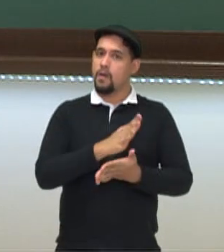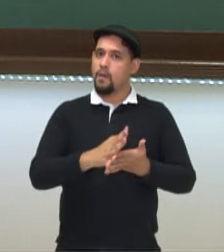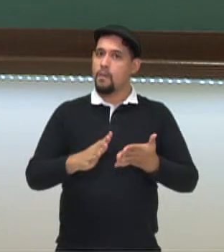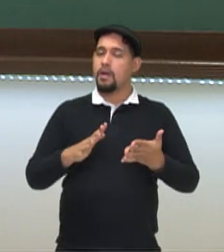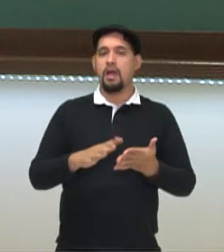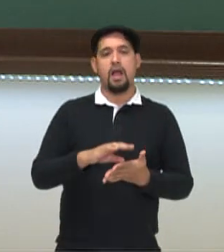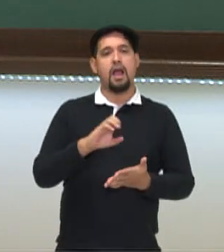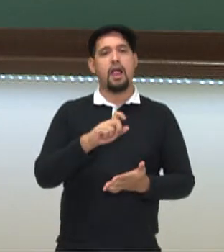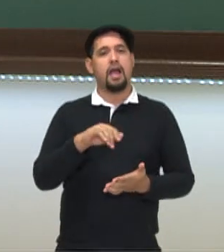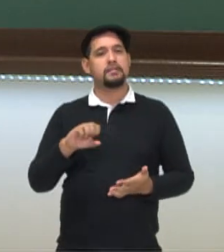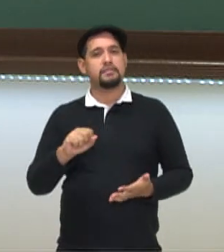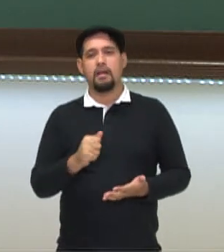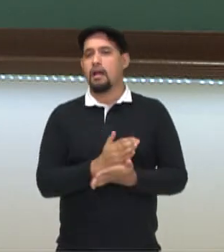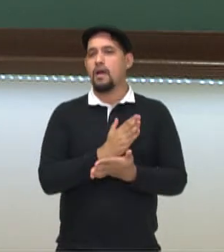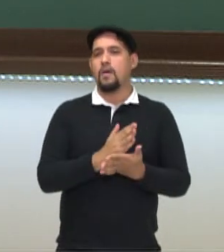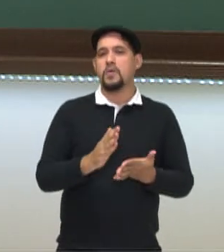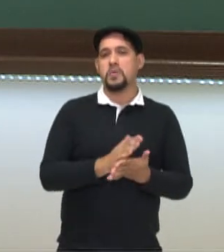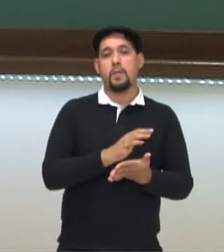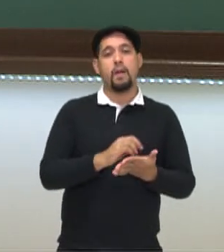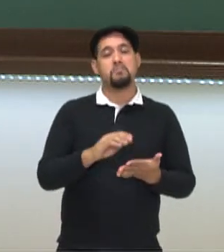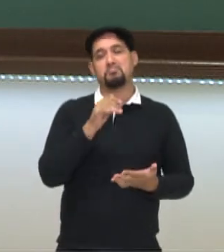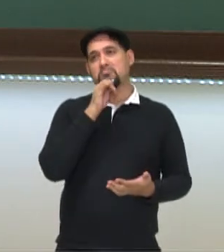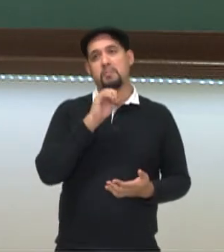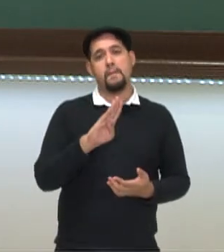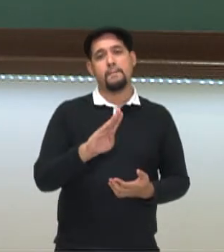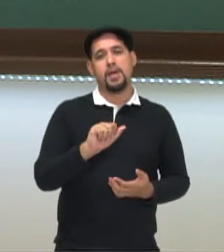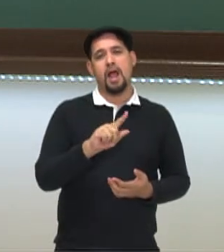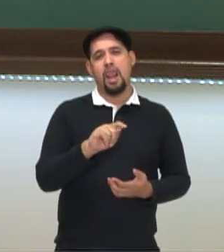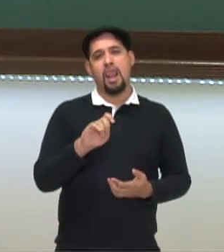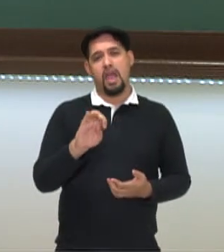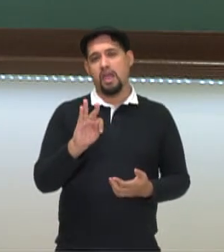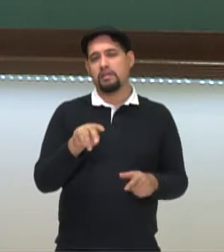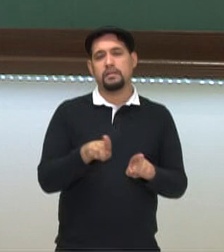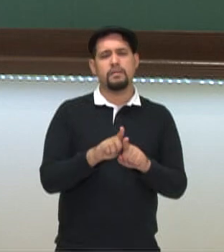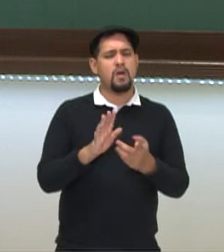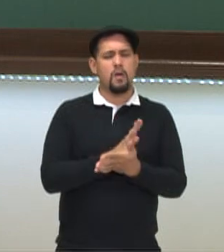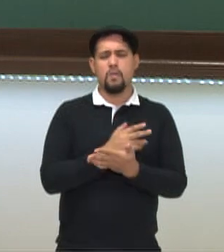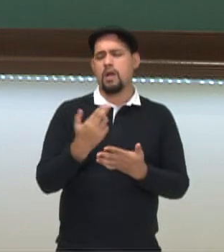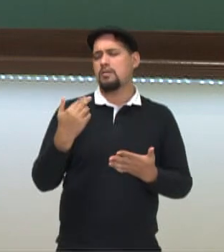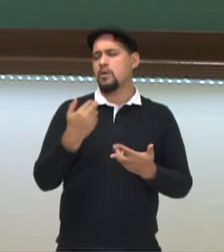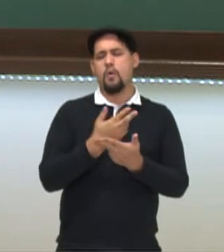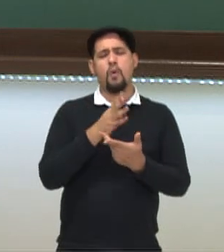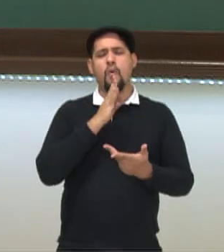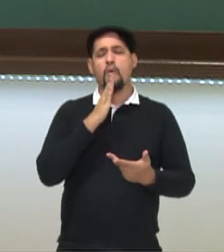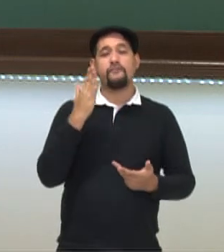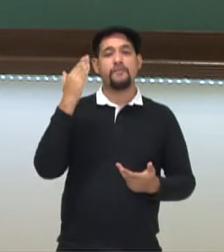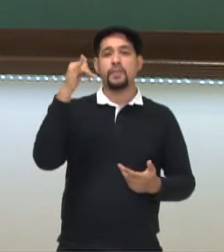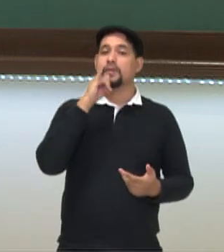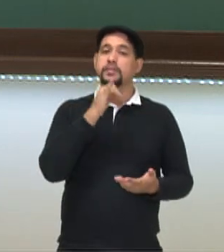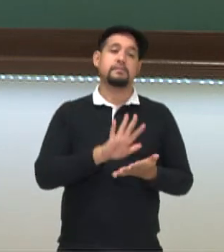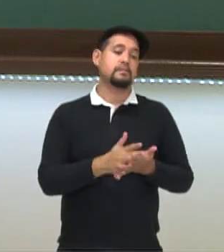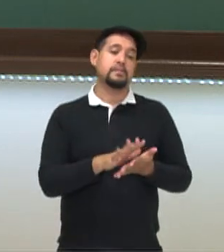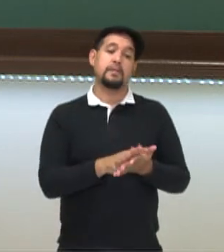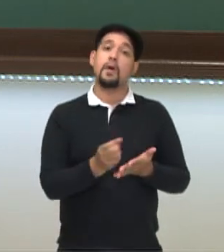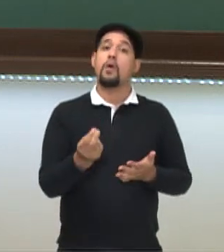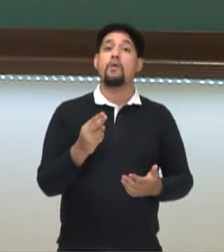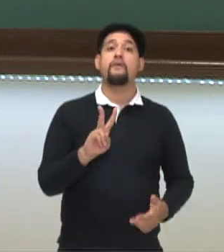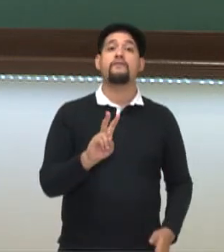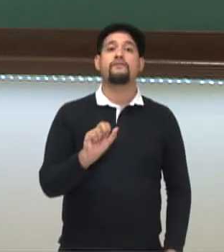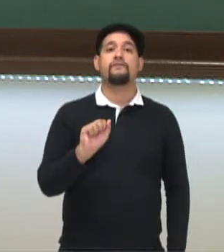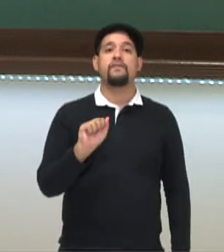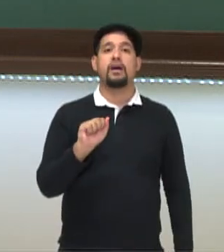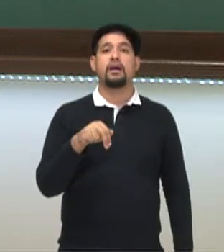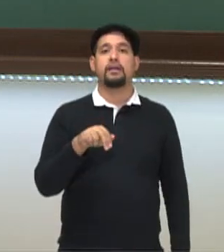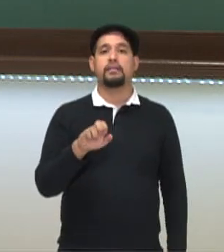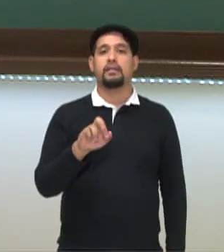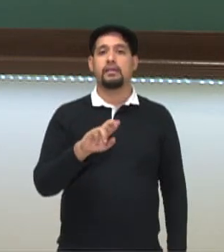clássicas, mais acadêmicas, como o balé. Outras bem mais populares, como o samba, como o vanerão, tá? E